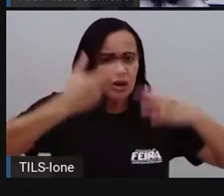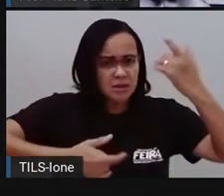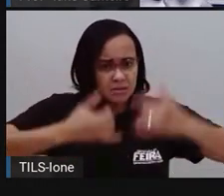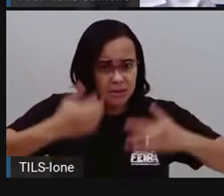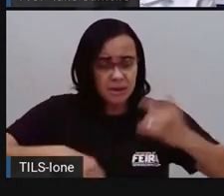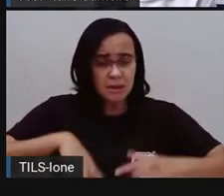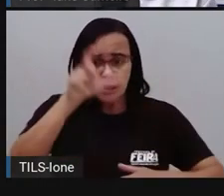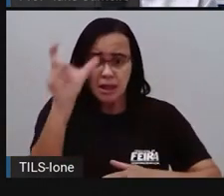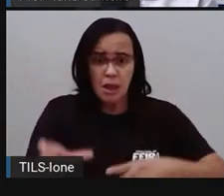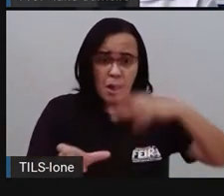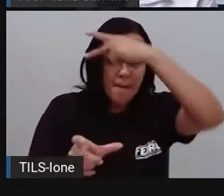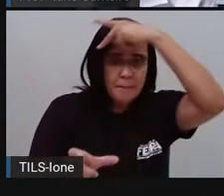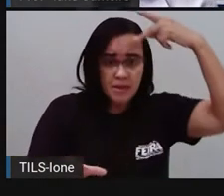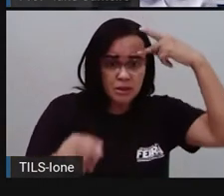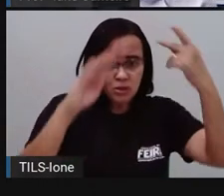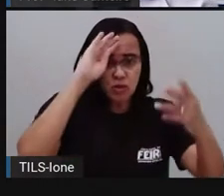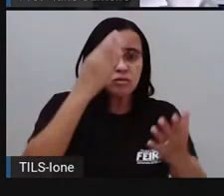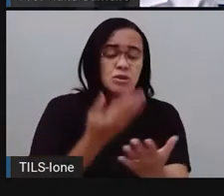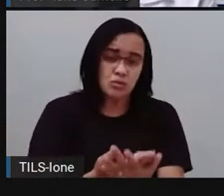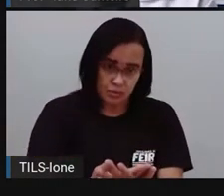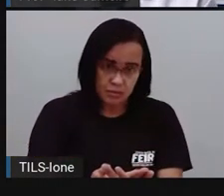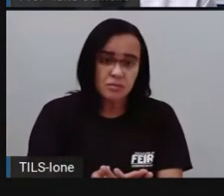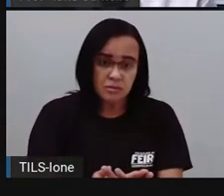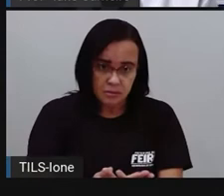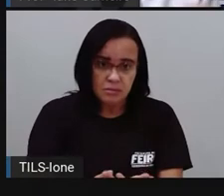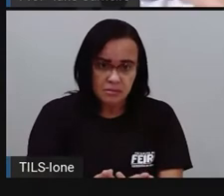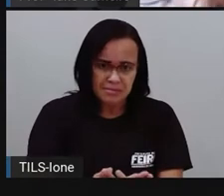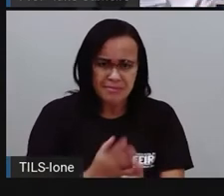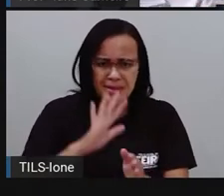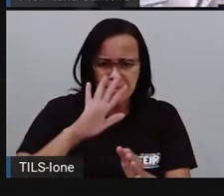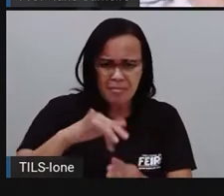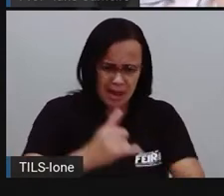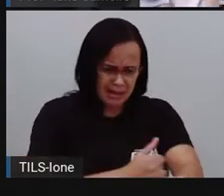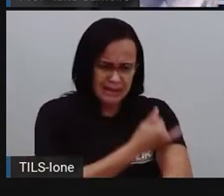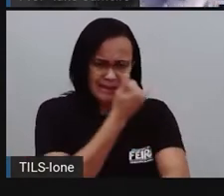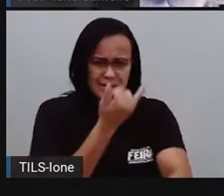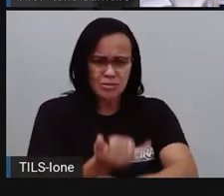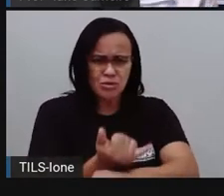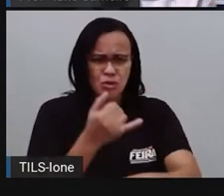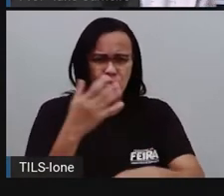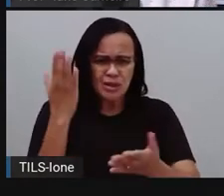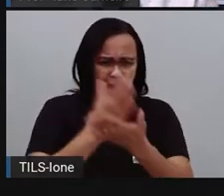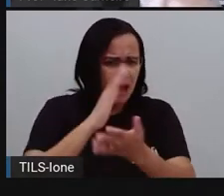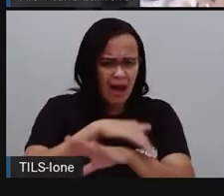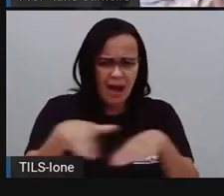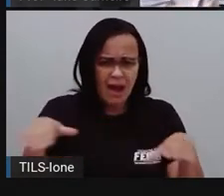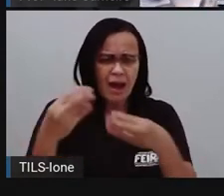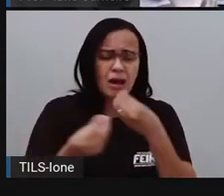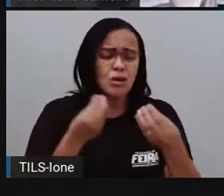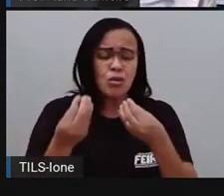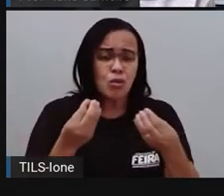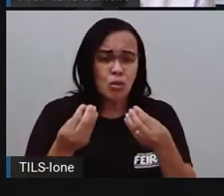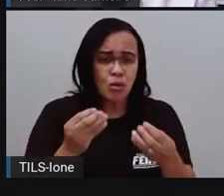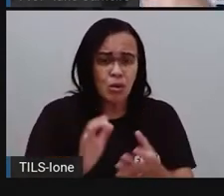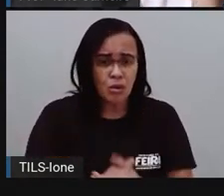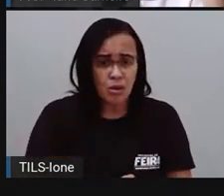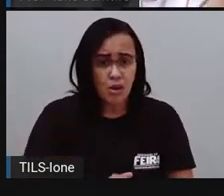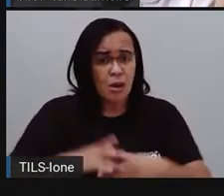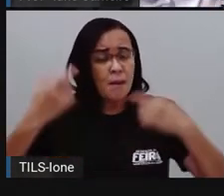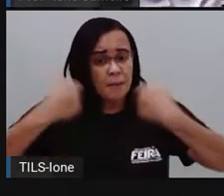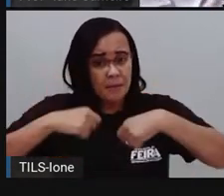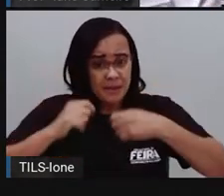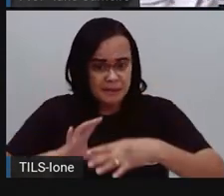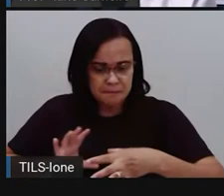confiança. Então, como é que a gente acaba o bullying, né? É a gente sendo companheiro, parceiro do nosso colega, entendendo, né? A